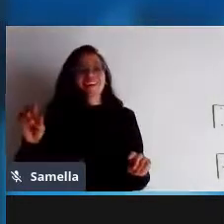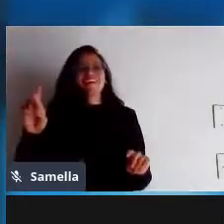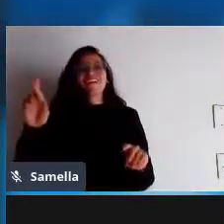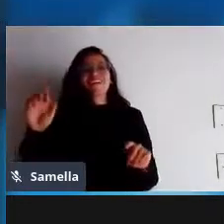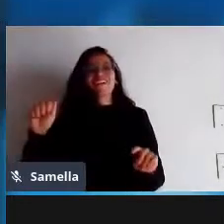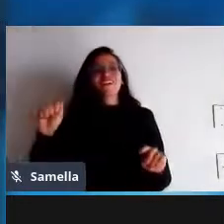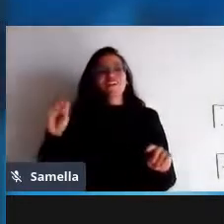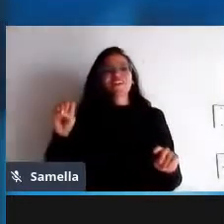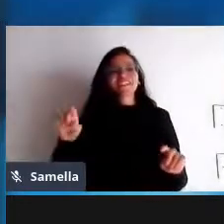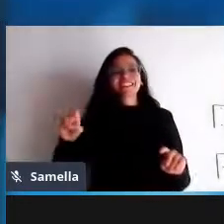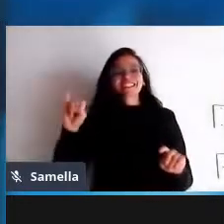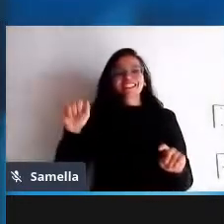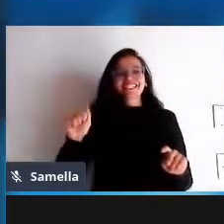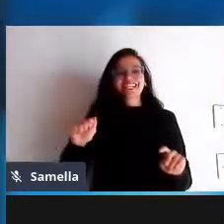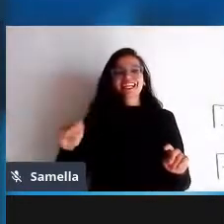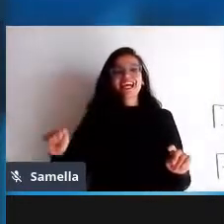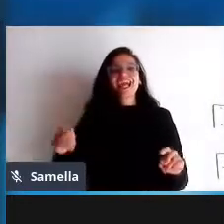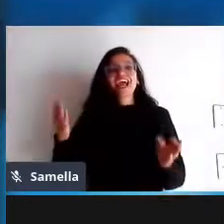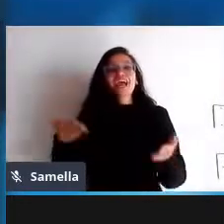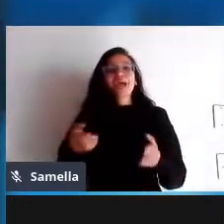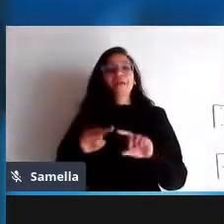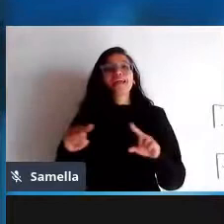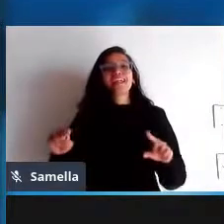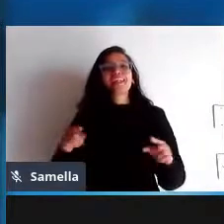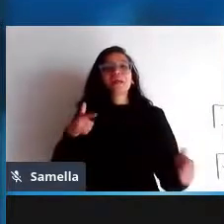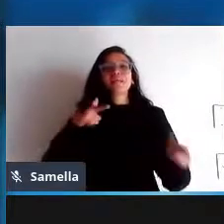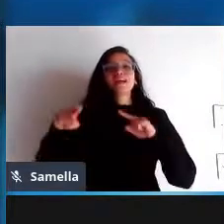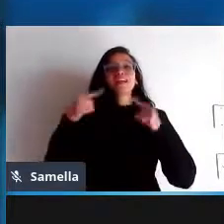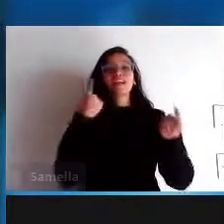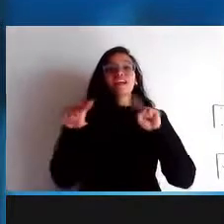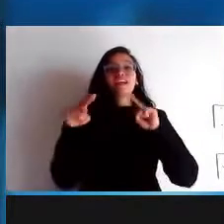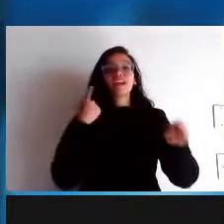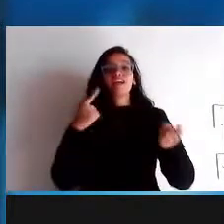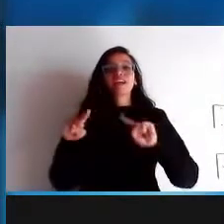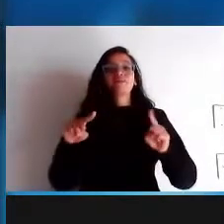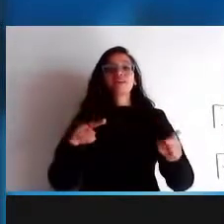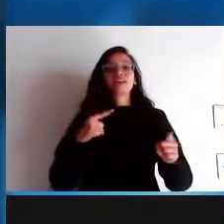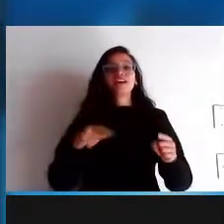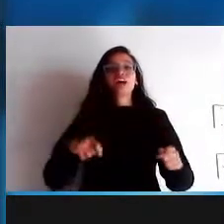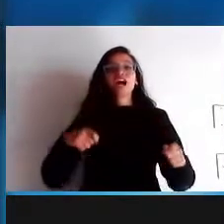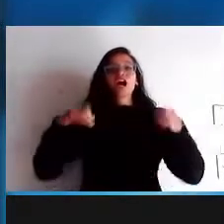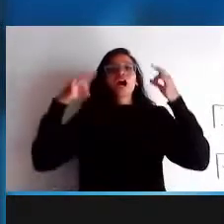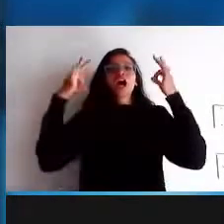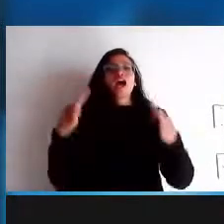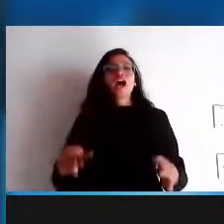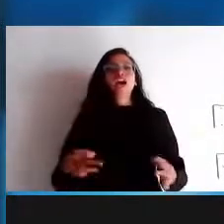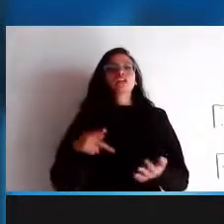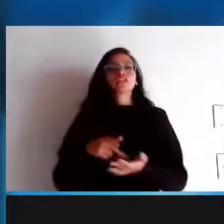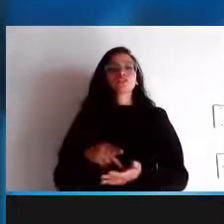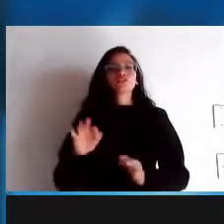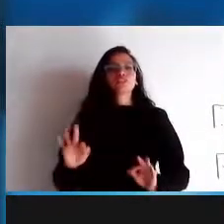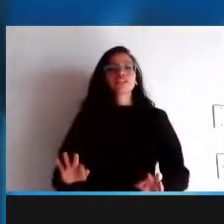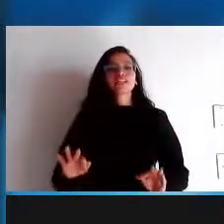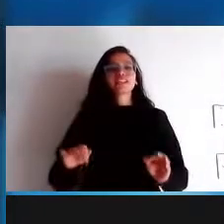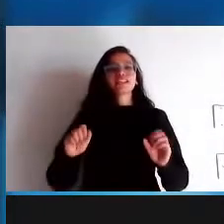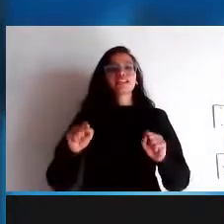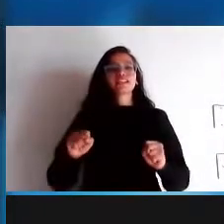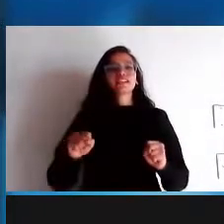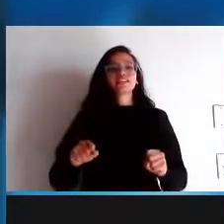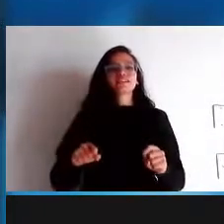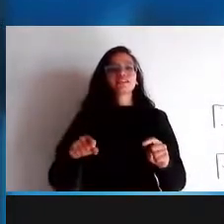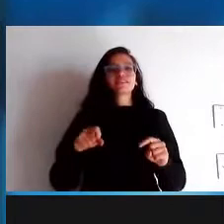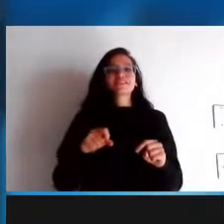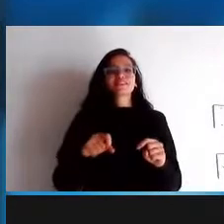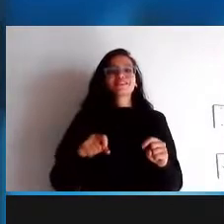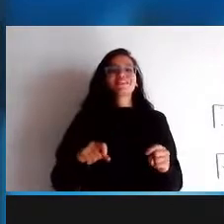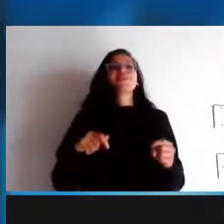para debater a justiça dessa dessa tecnologia é para debater como ela se encaixa nos valores como